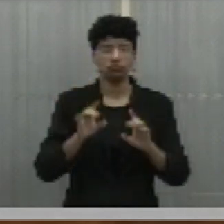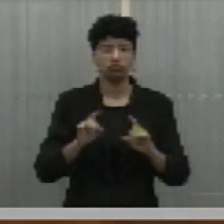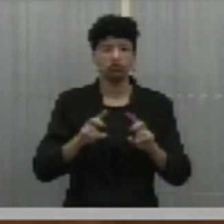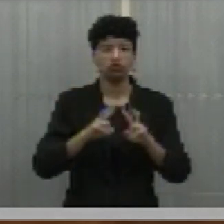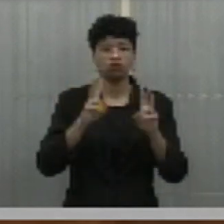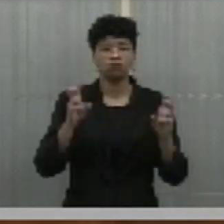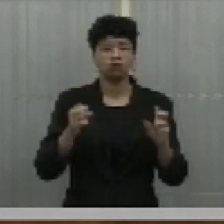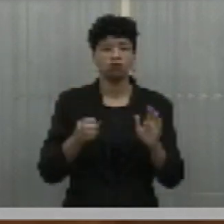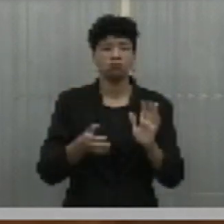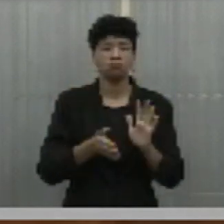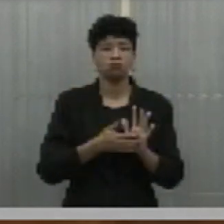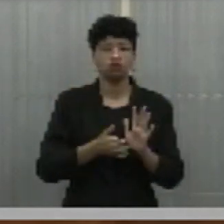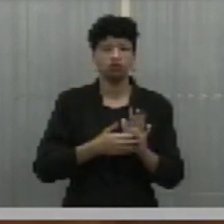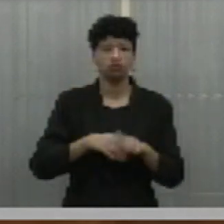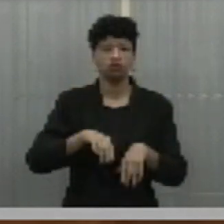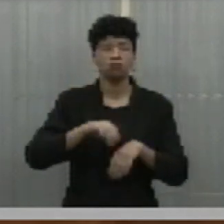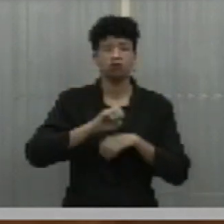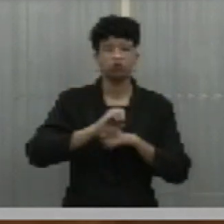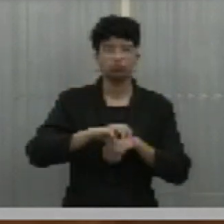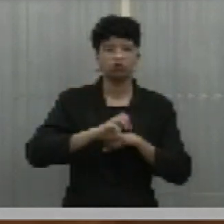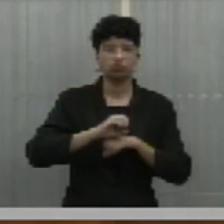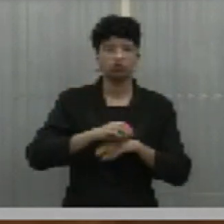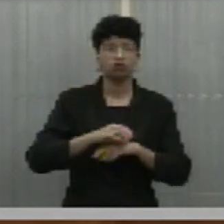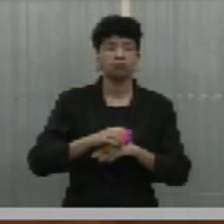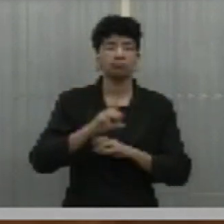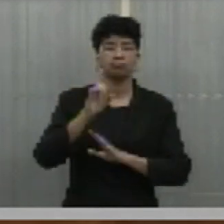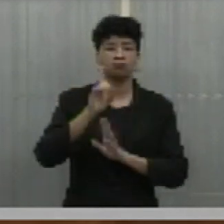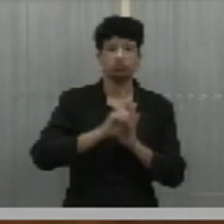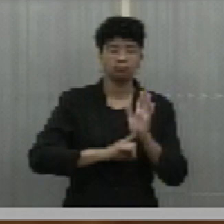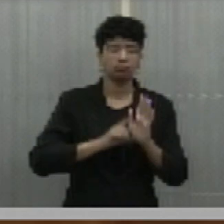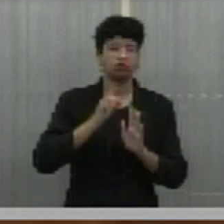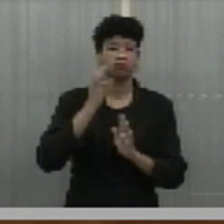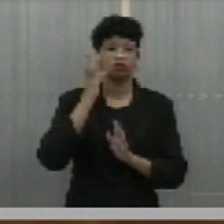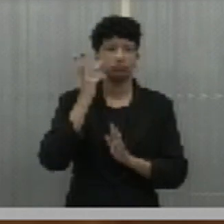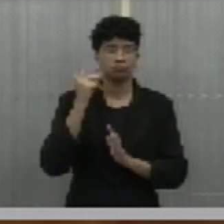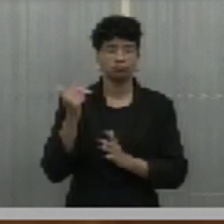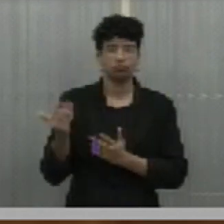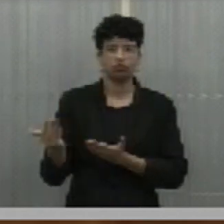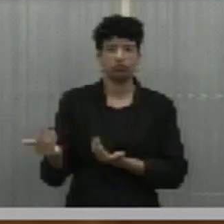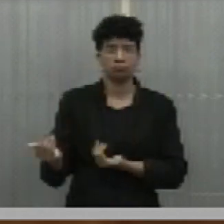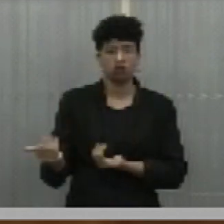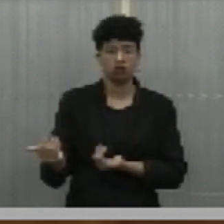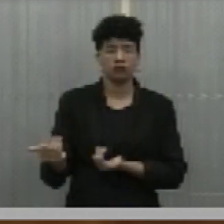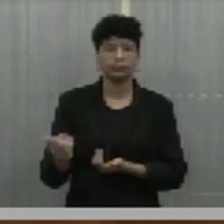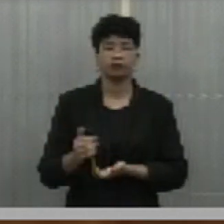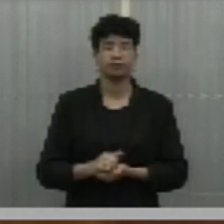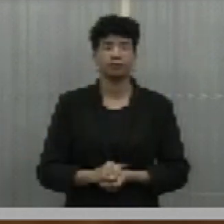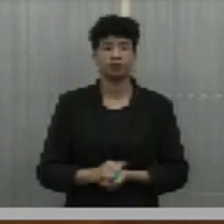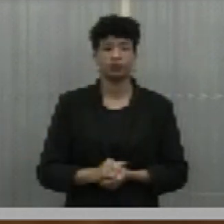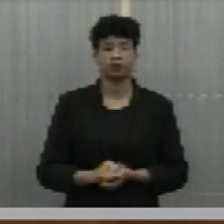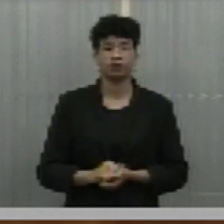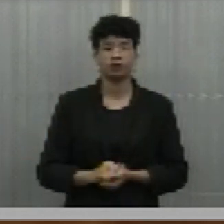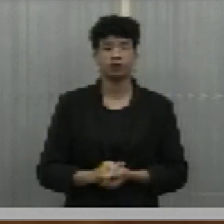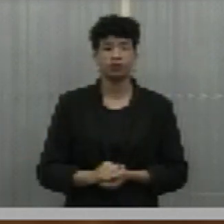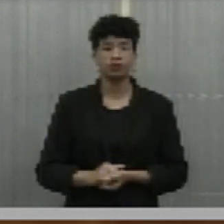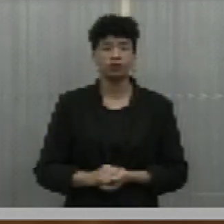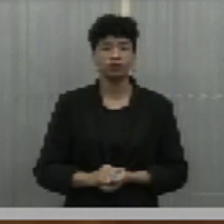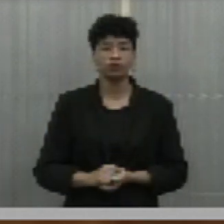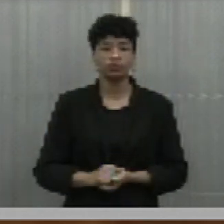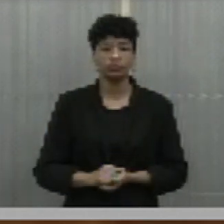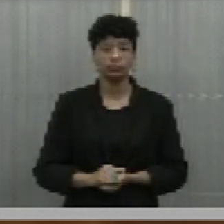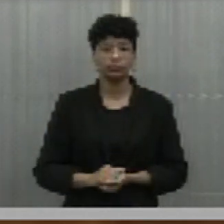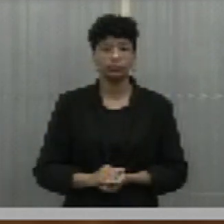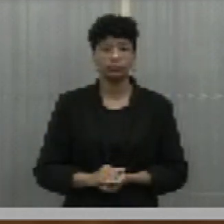também, e da garantia de direitos das nossas crianças e adolescentes do Brasil. E, em seguida,